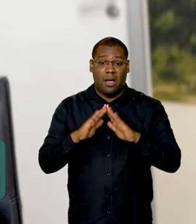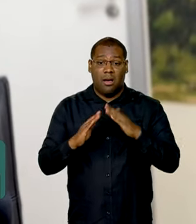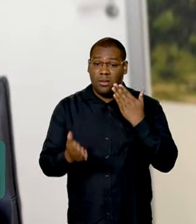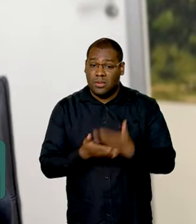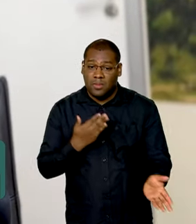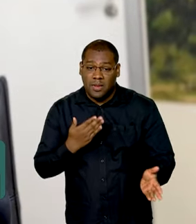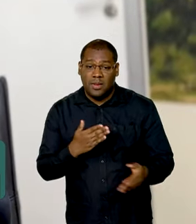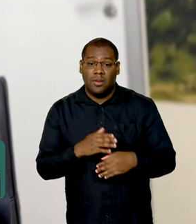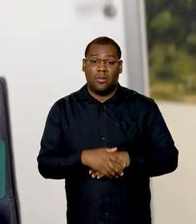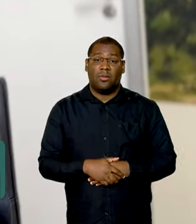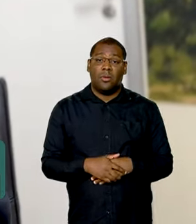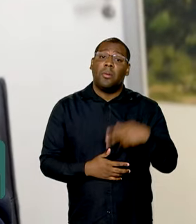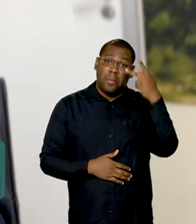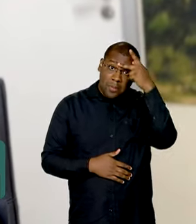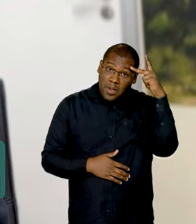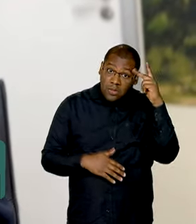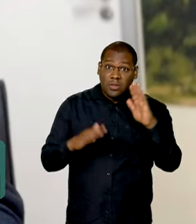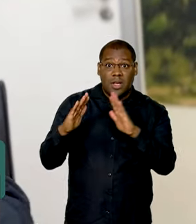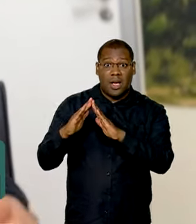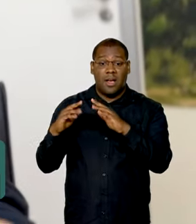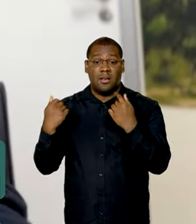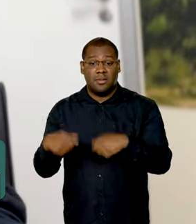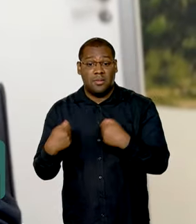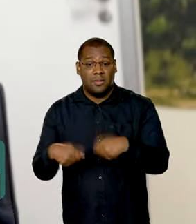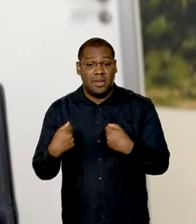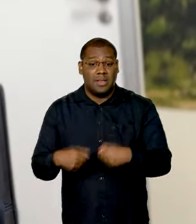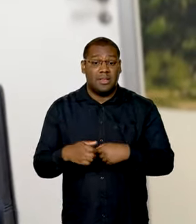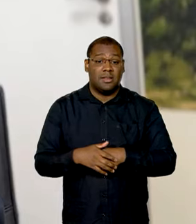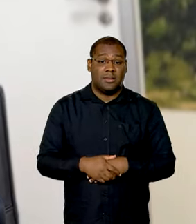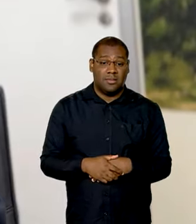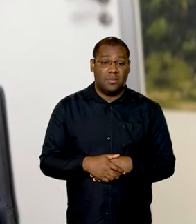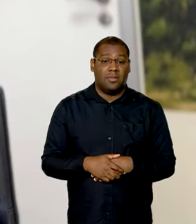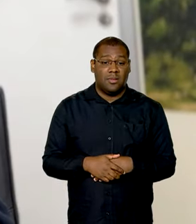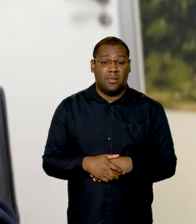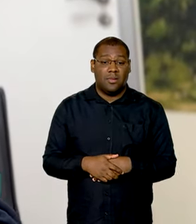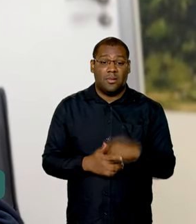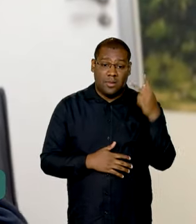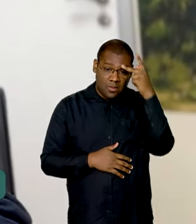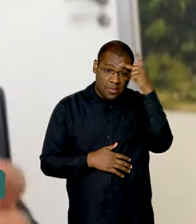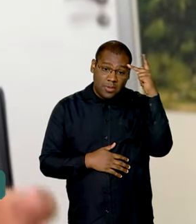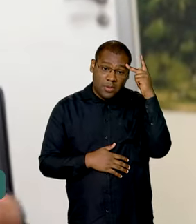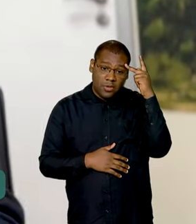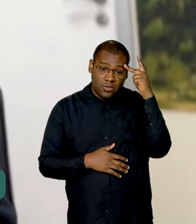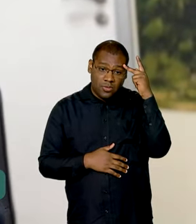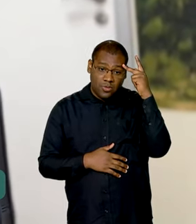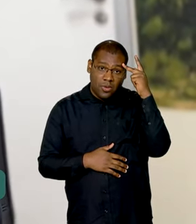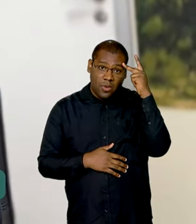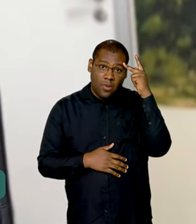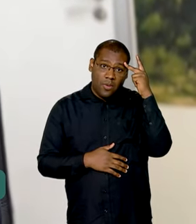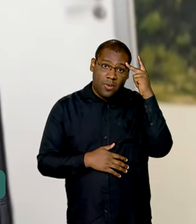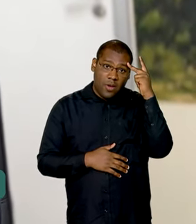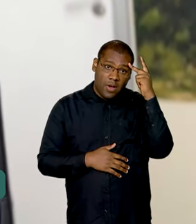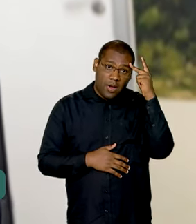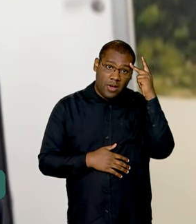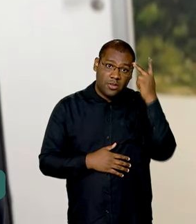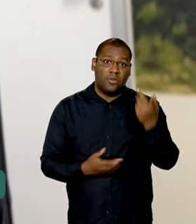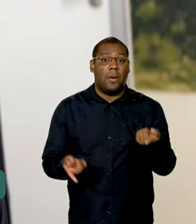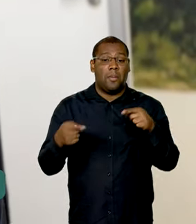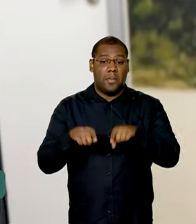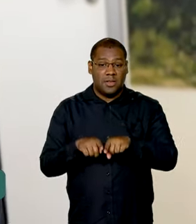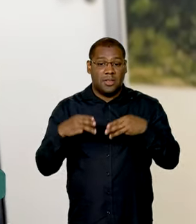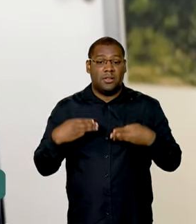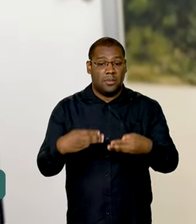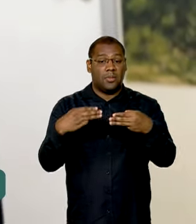precisam de aplicamento e ali fazer o requerimento junto aqui ao Ministério do Desenvolvimento